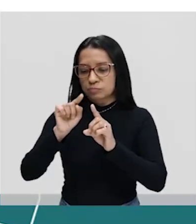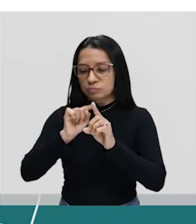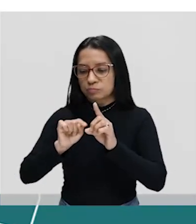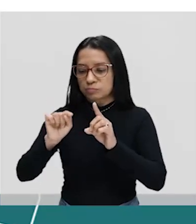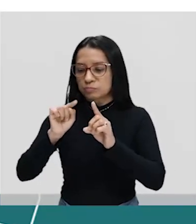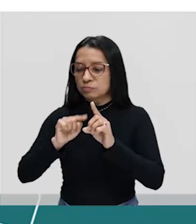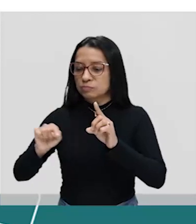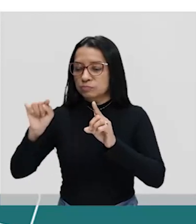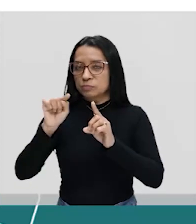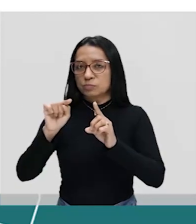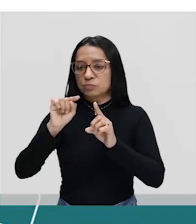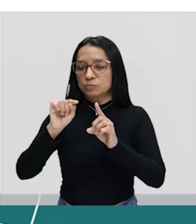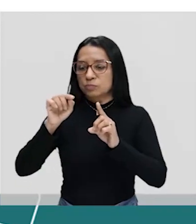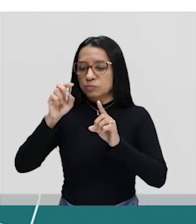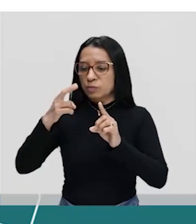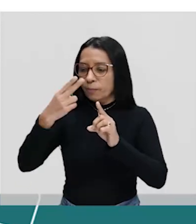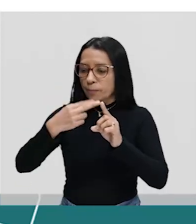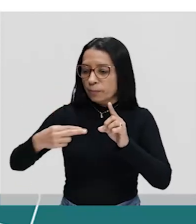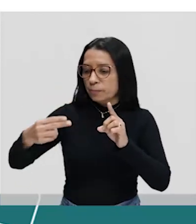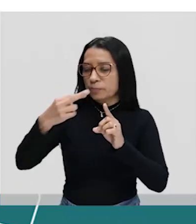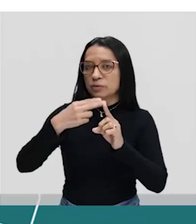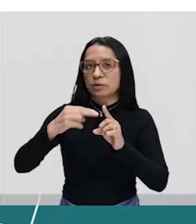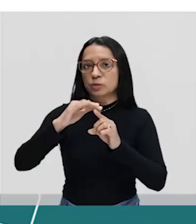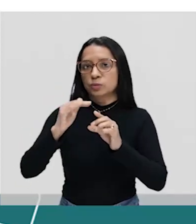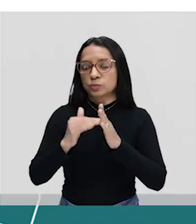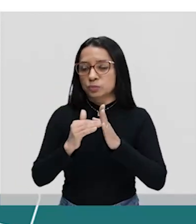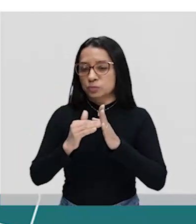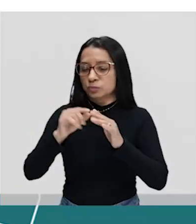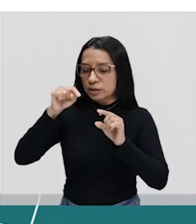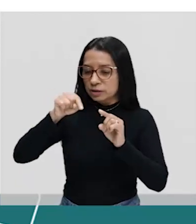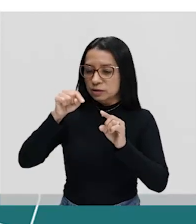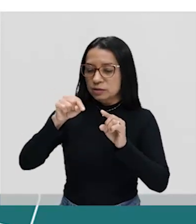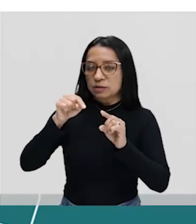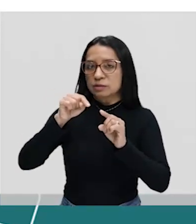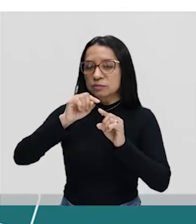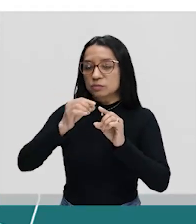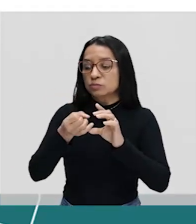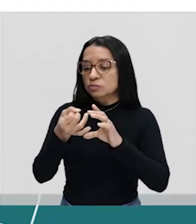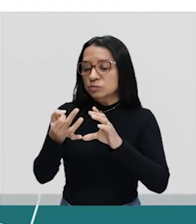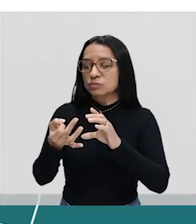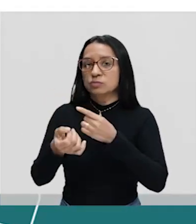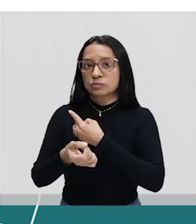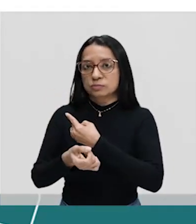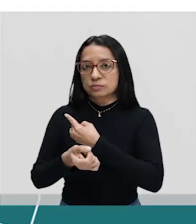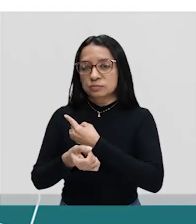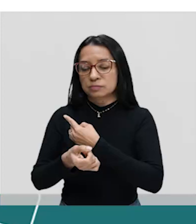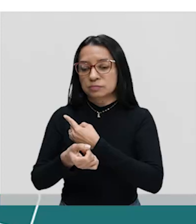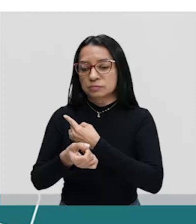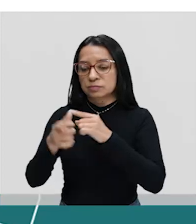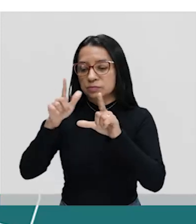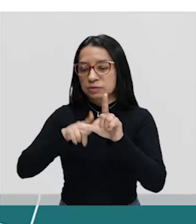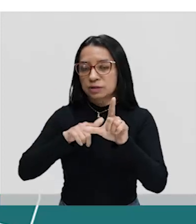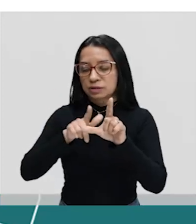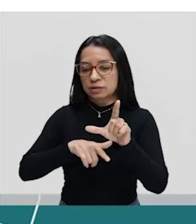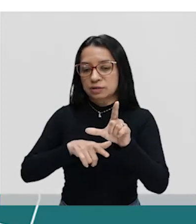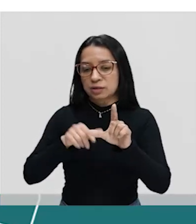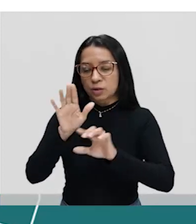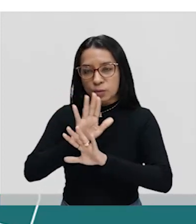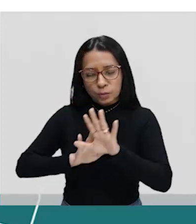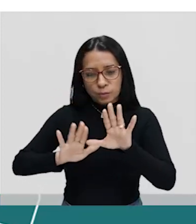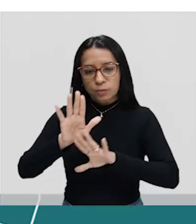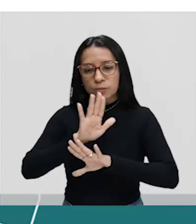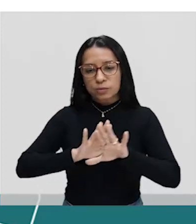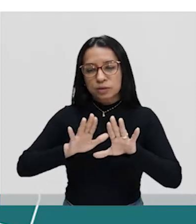pinta tudo é dentro dos conjuntos, né, que estão definidos aqui para a nossa letra, tá? Então, toma cuidado,